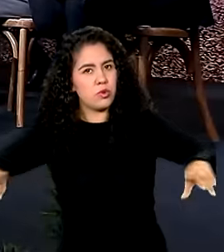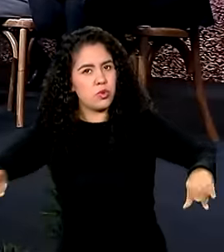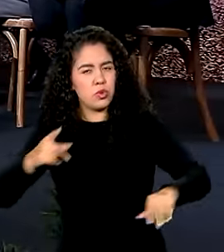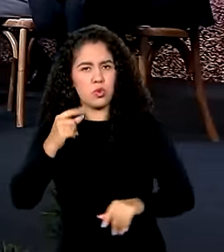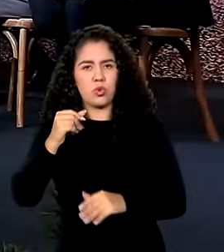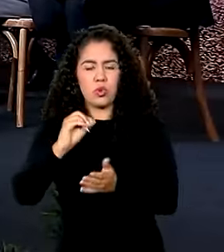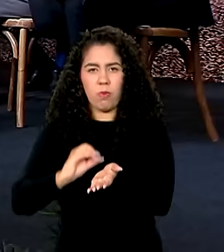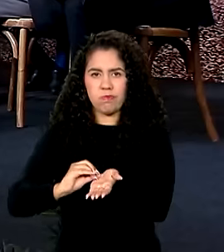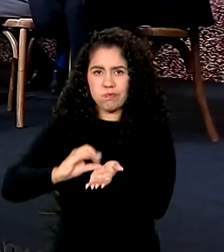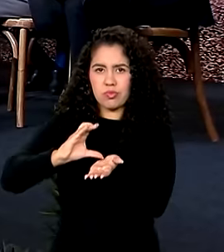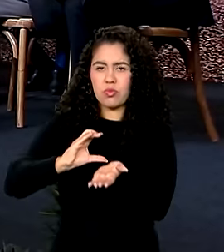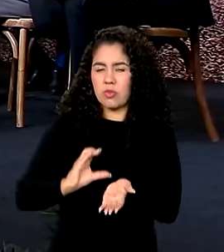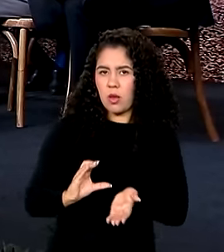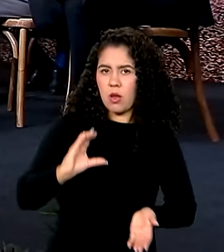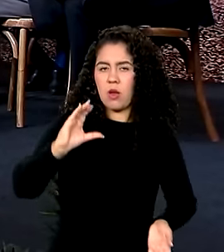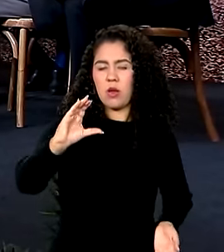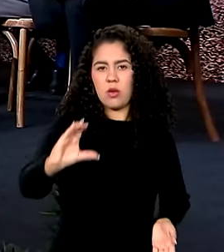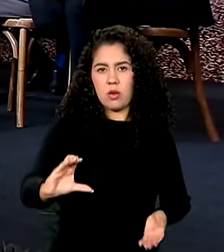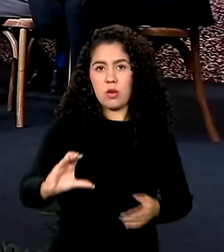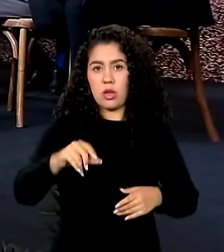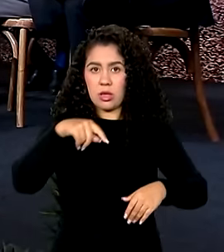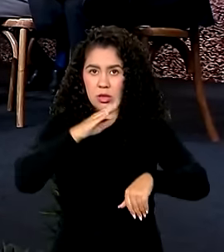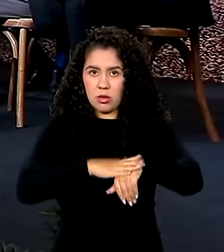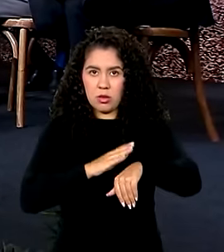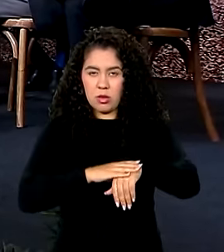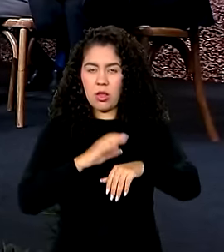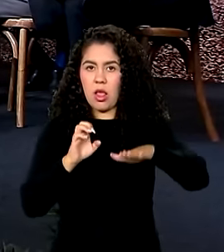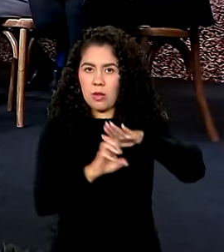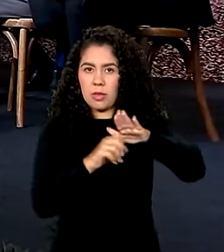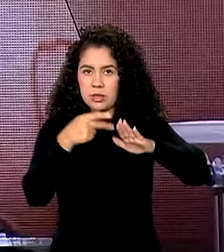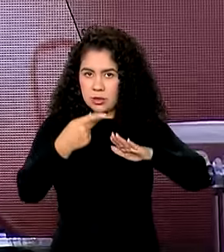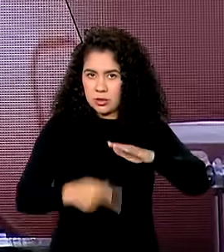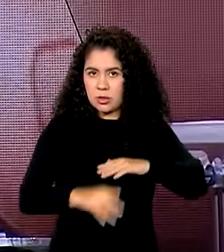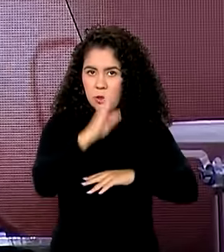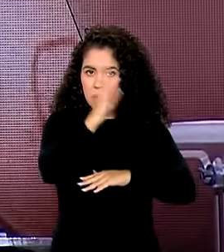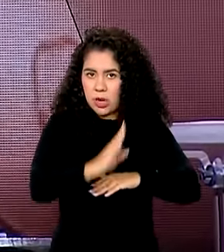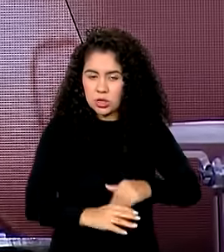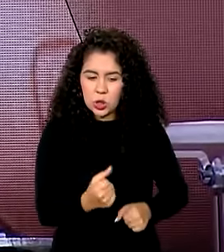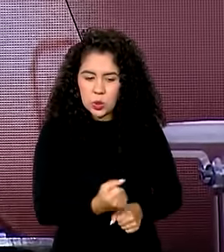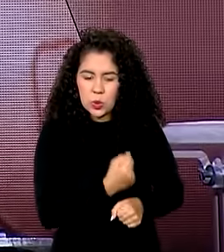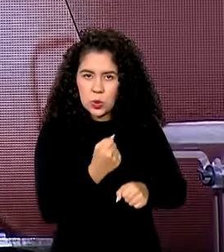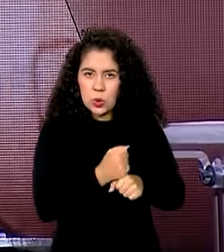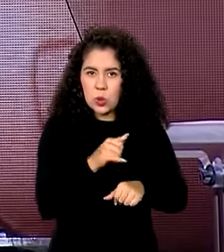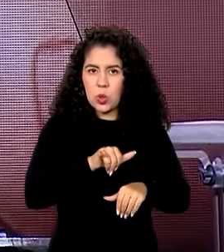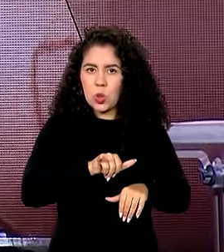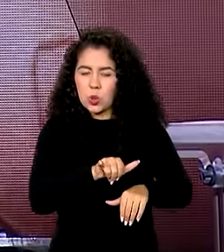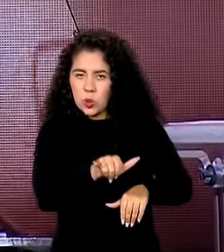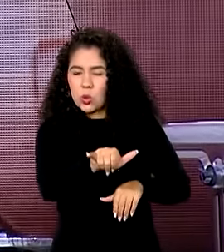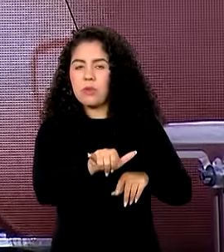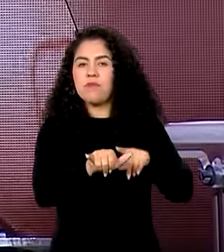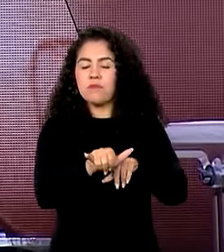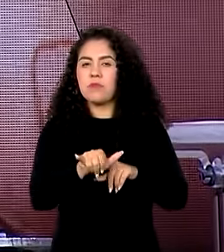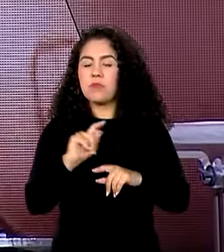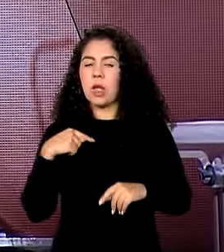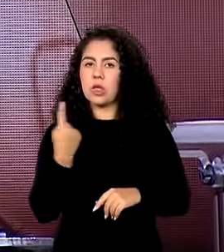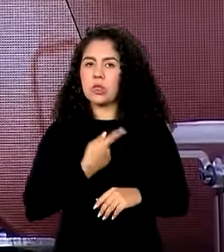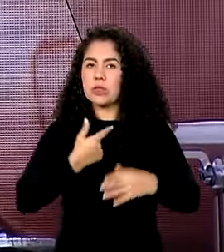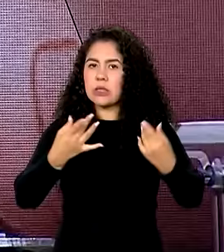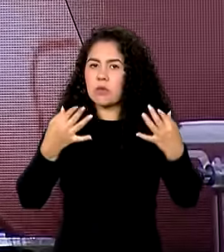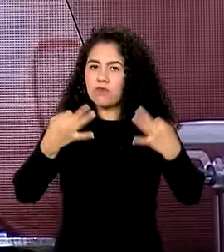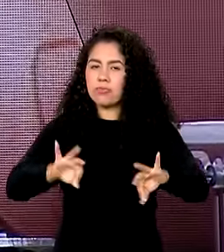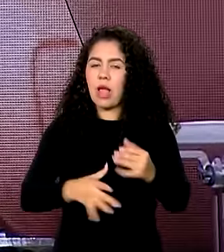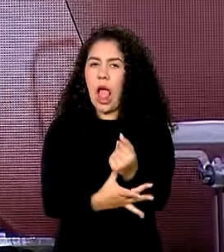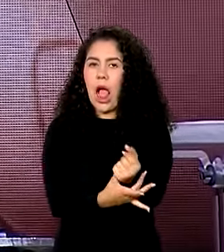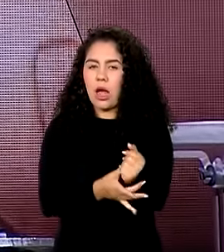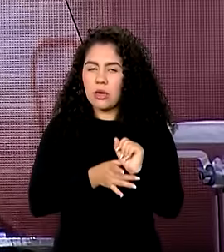como as aeronaves produzidas aqui na Embraer, o BNDES garante a competitividade da indústria brasileira